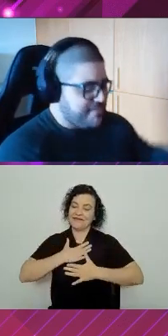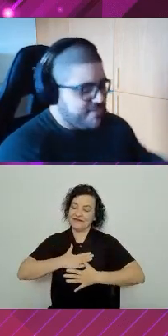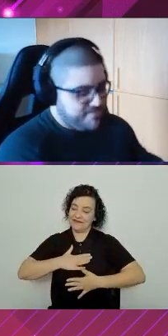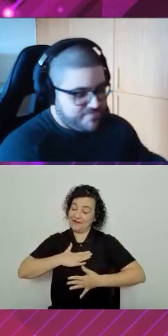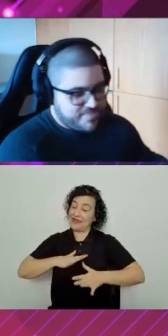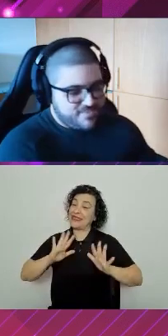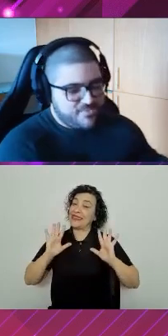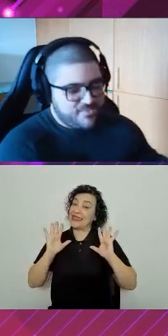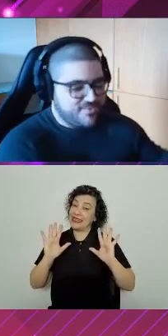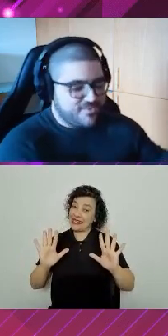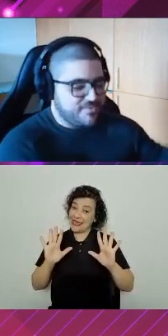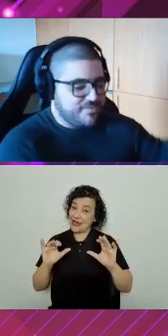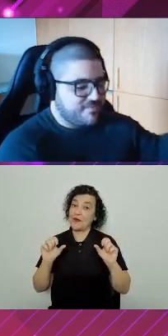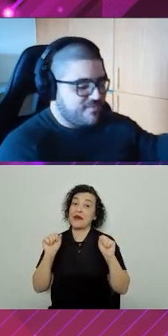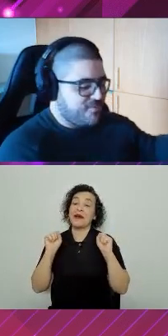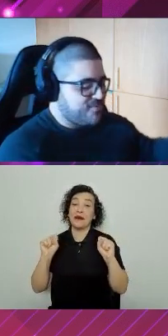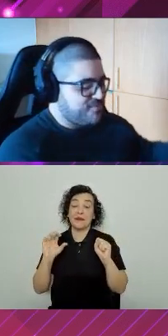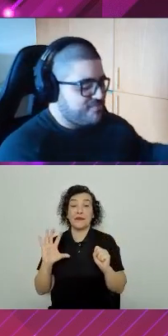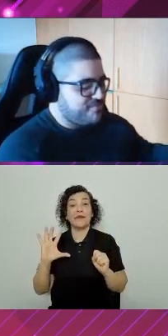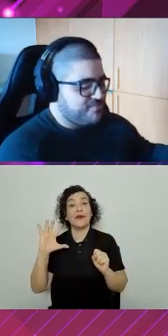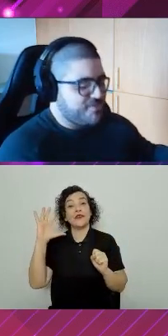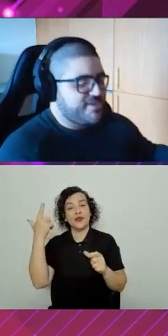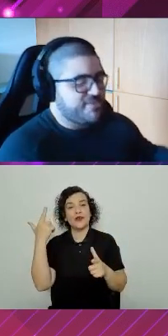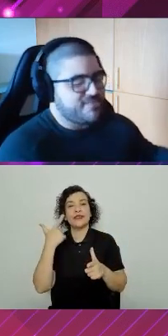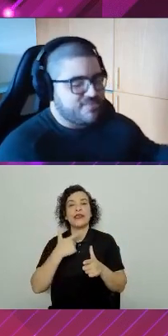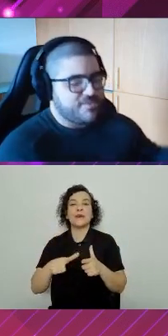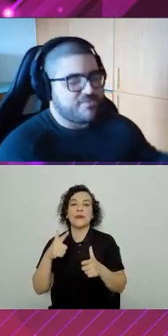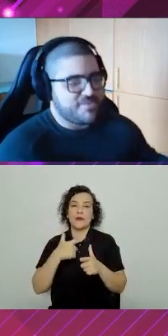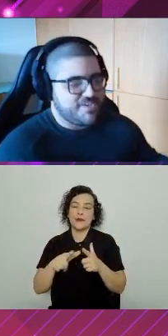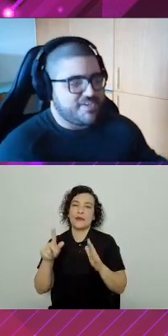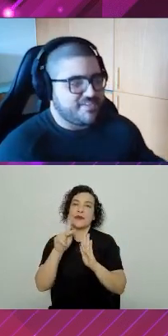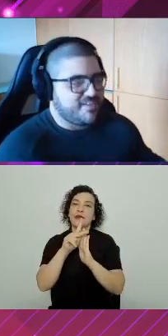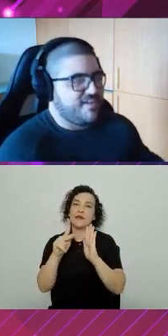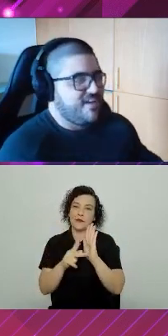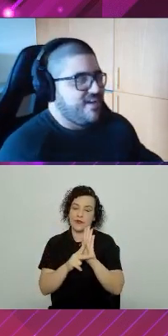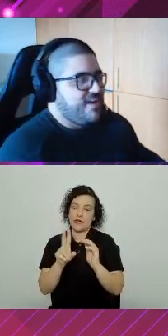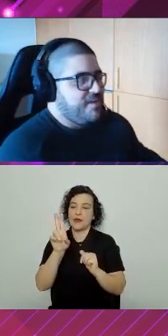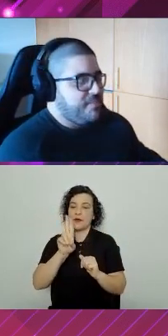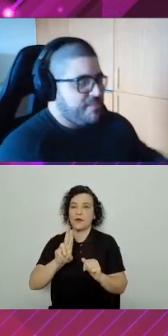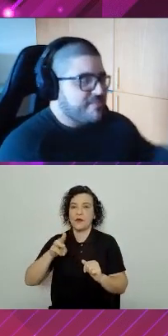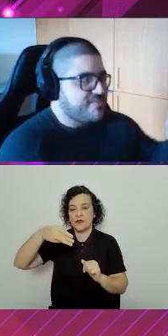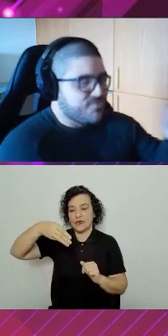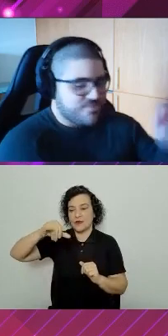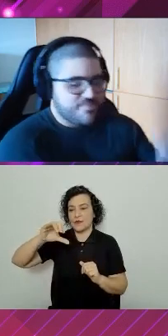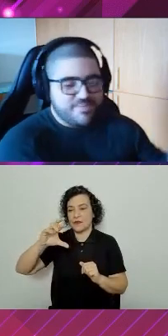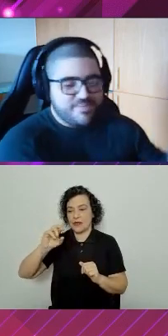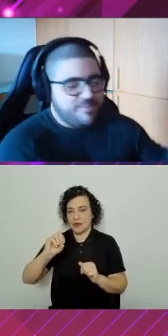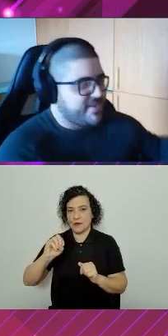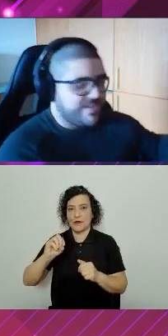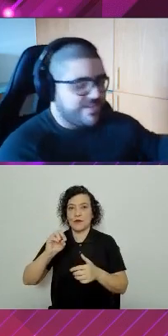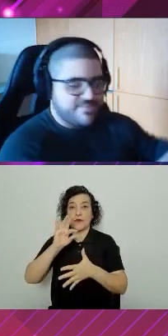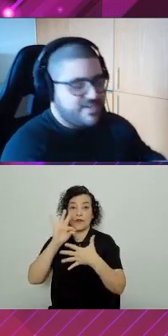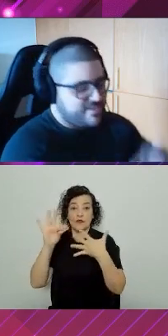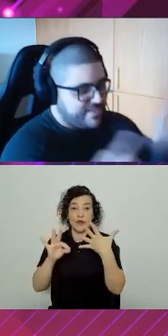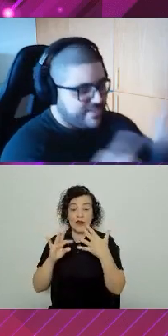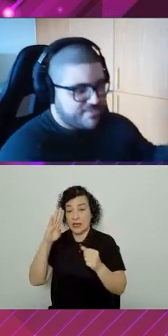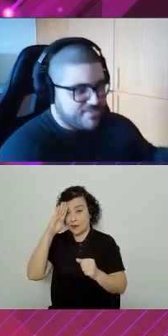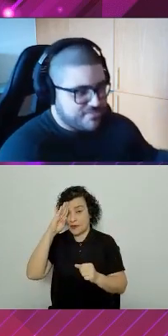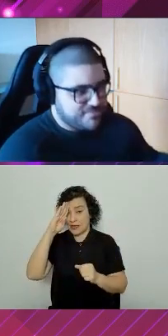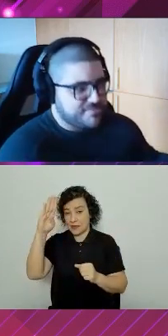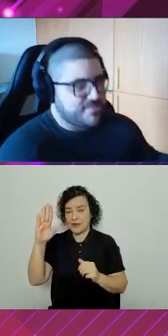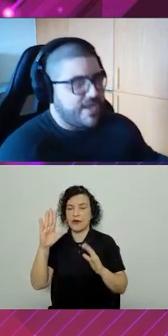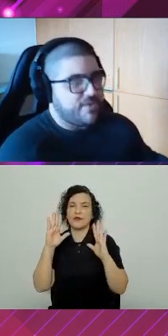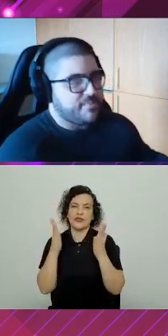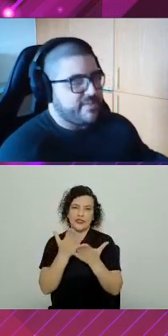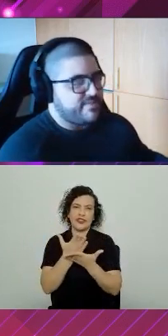problema no nosso projeto usando micro front-end? Primeiro de tudo, o principal que deve ter ficado claro para